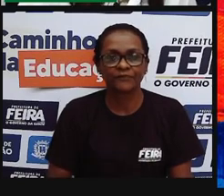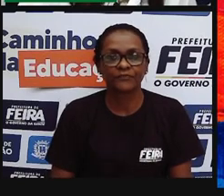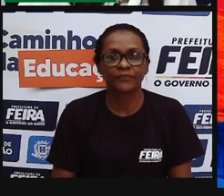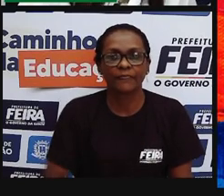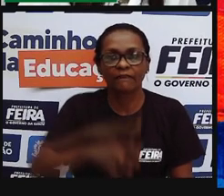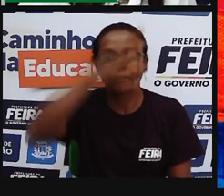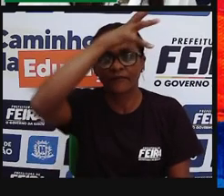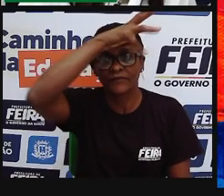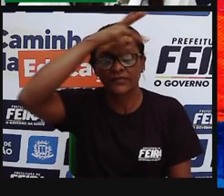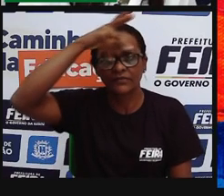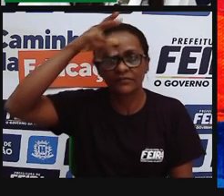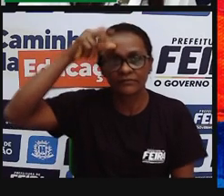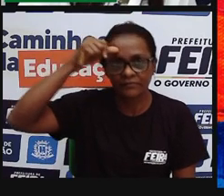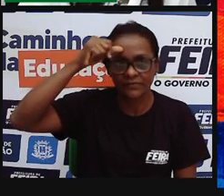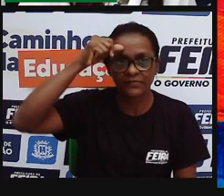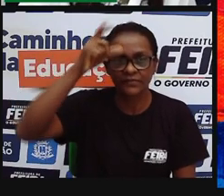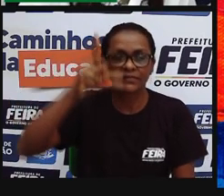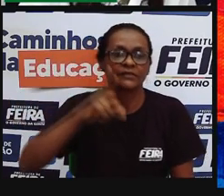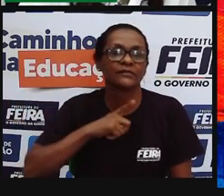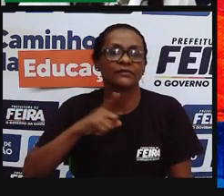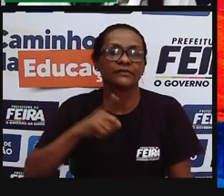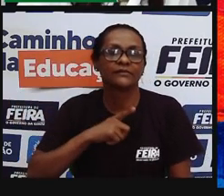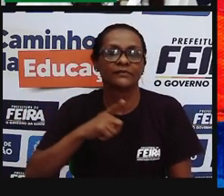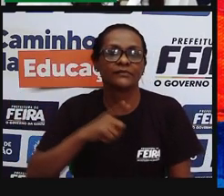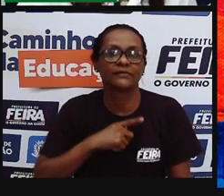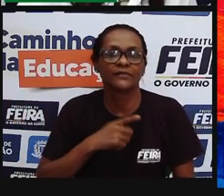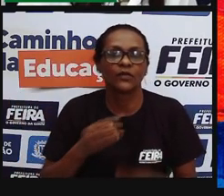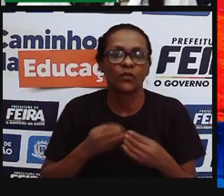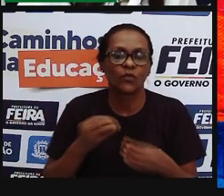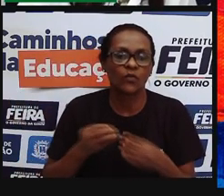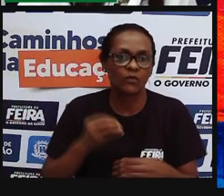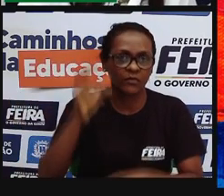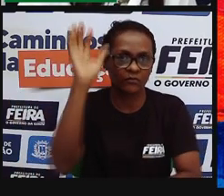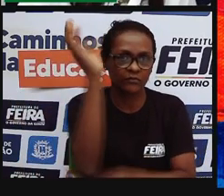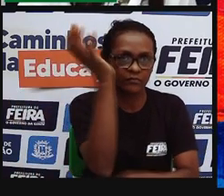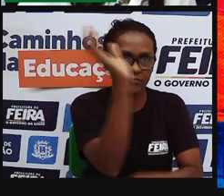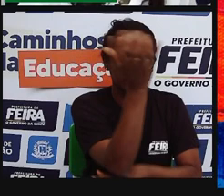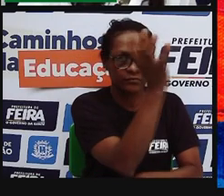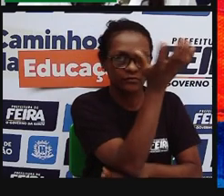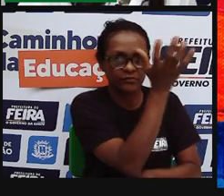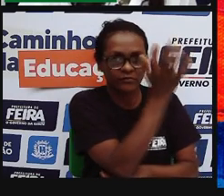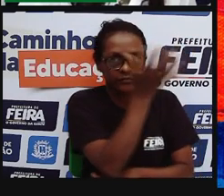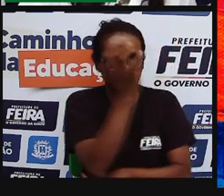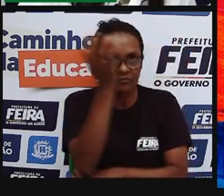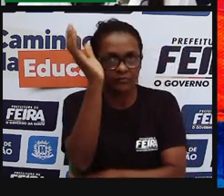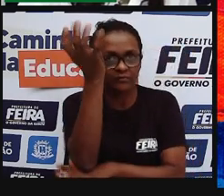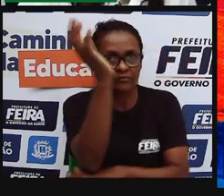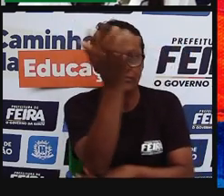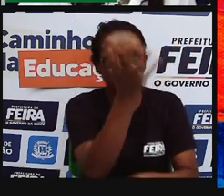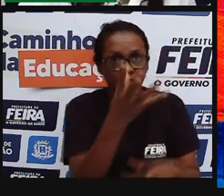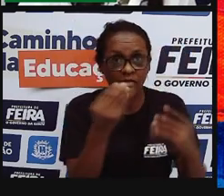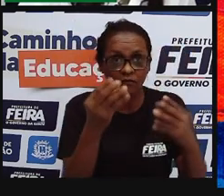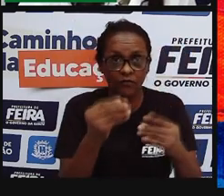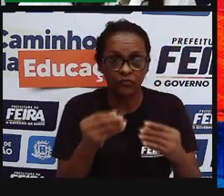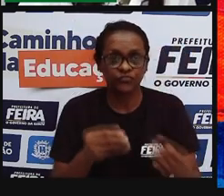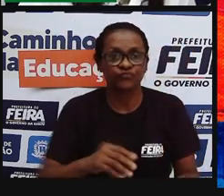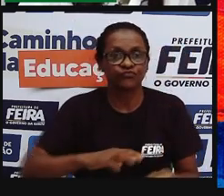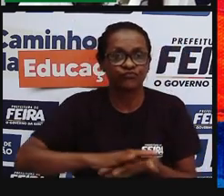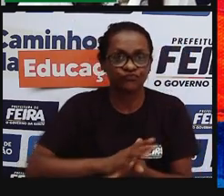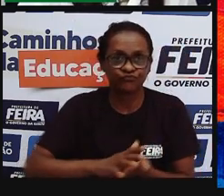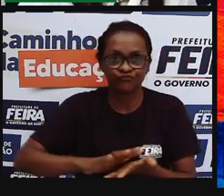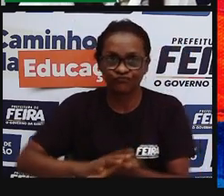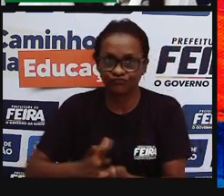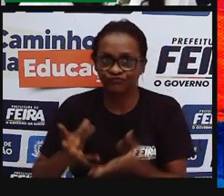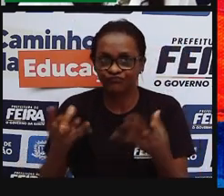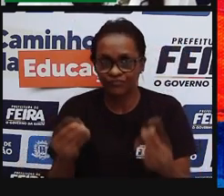a floresta tropical fica na Mata Atlântica, é a mais devastada do nosso bioma, mais devastado do